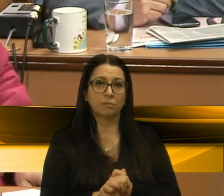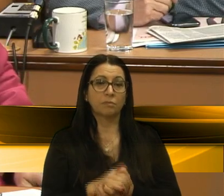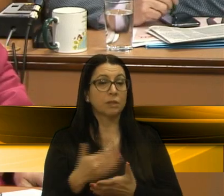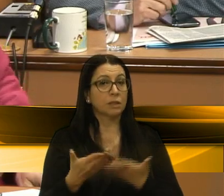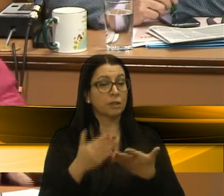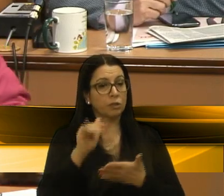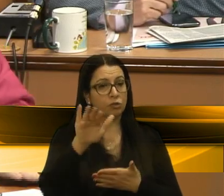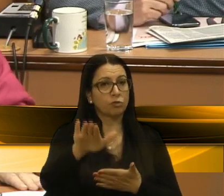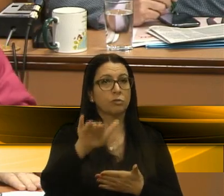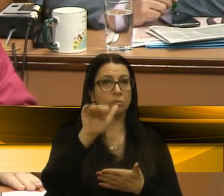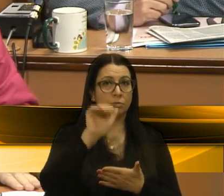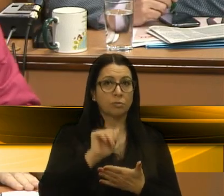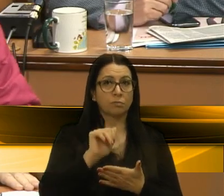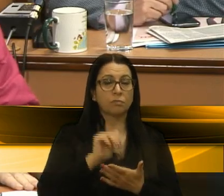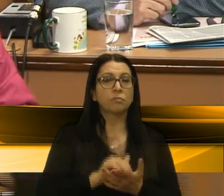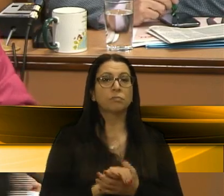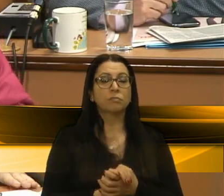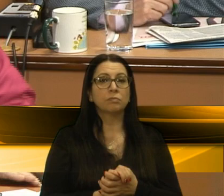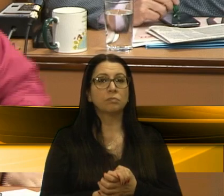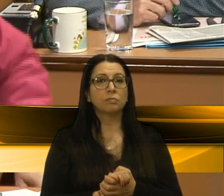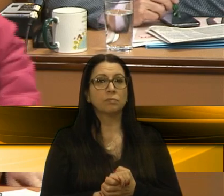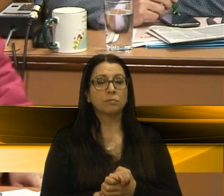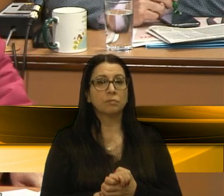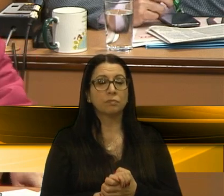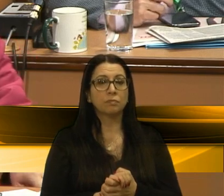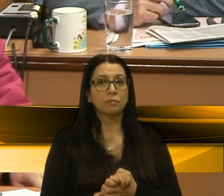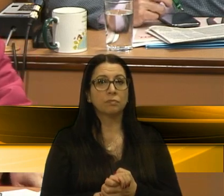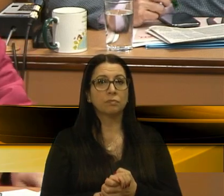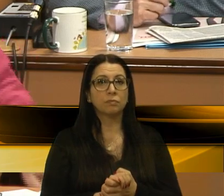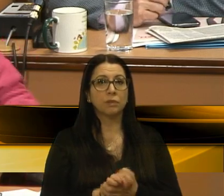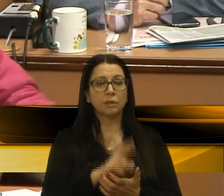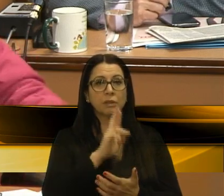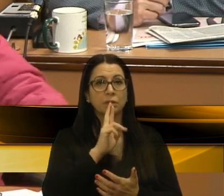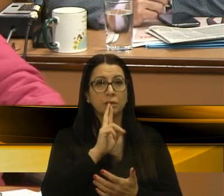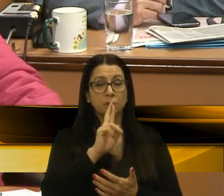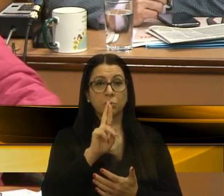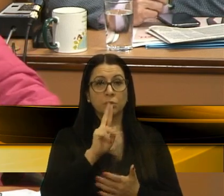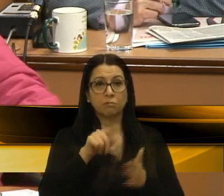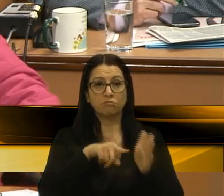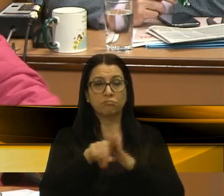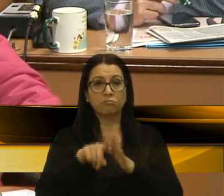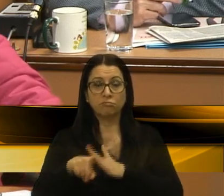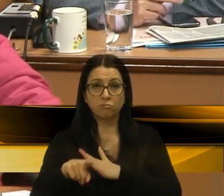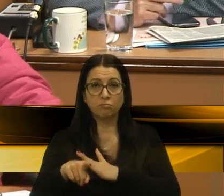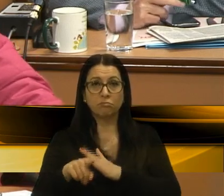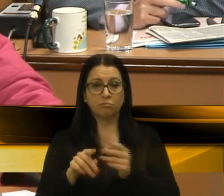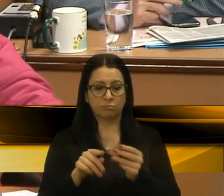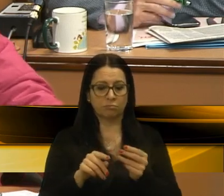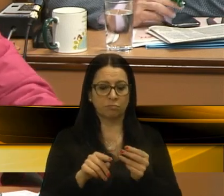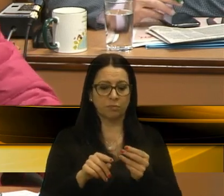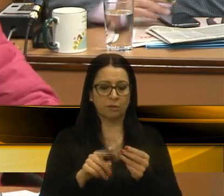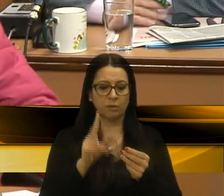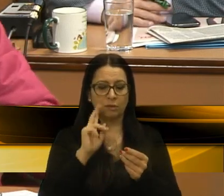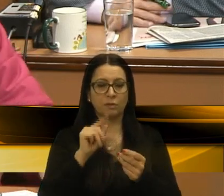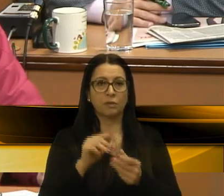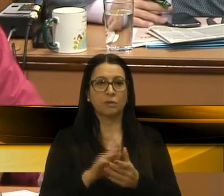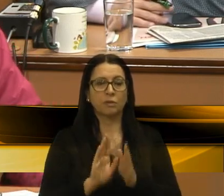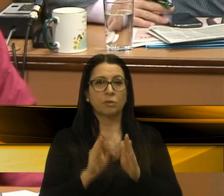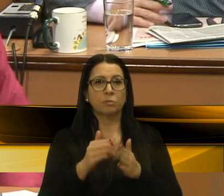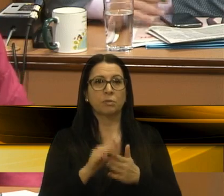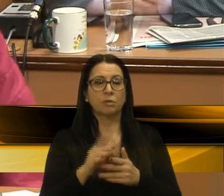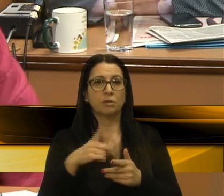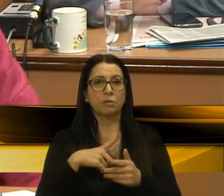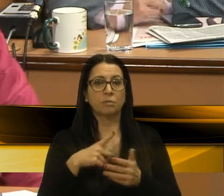convocação, para responder as questões, tendo em vista que a comissão inclusive